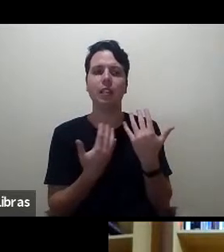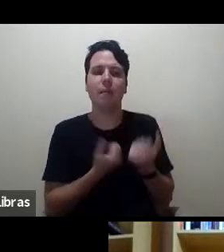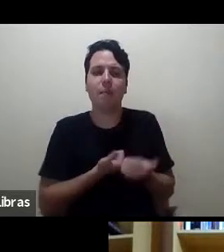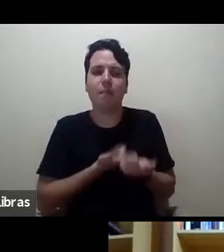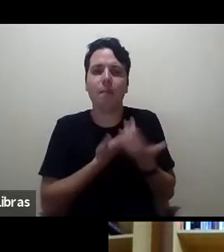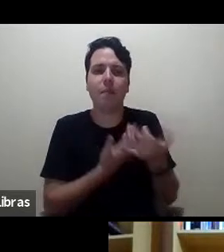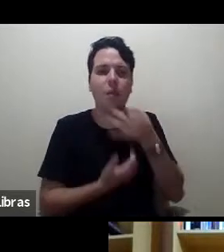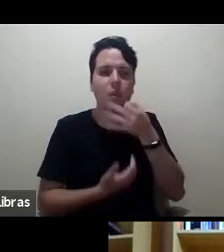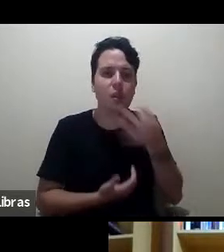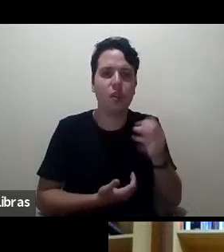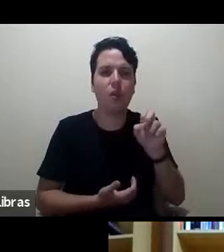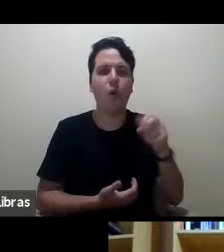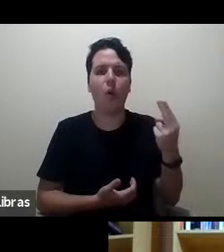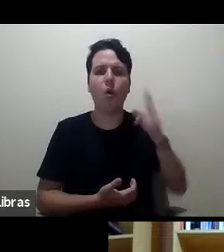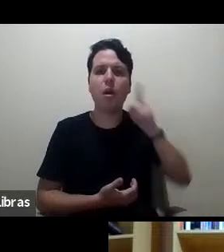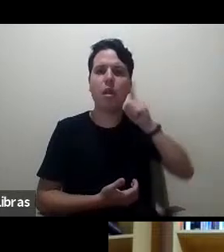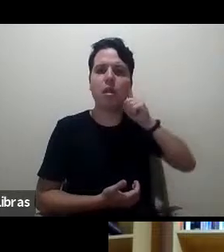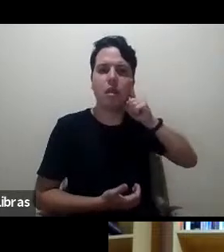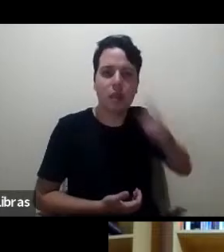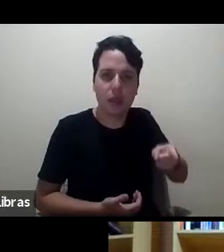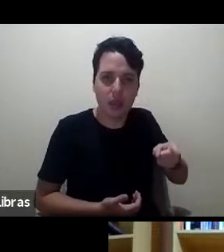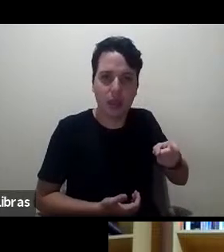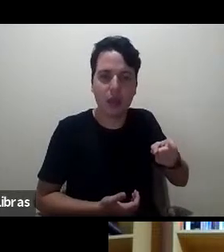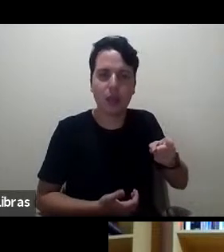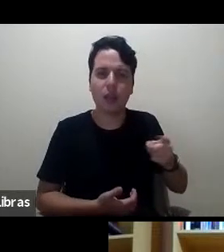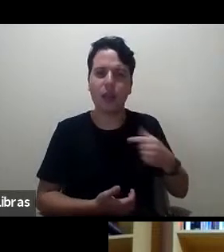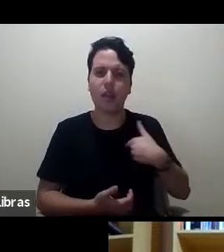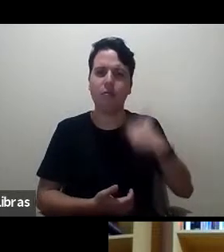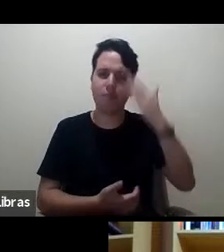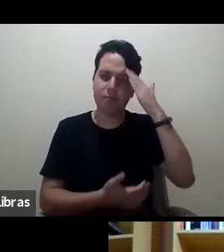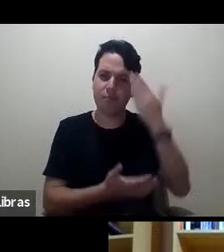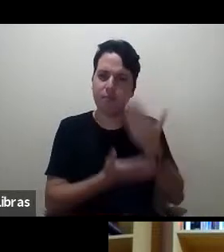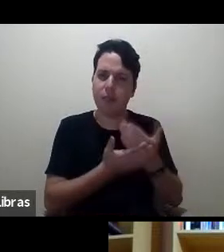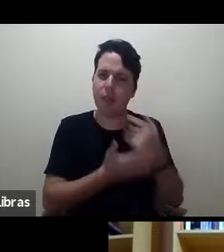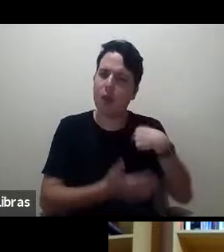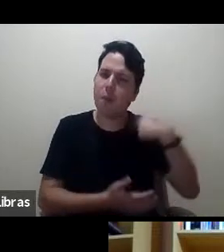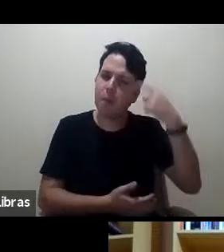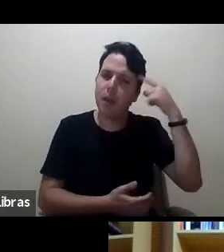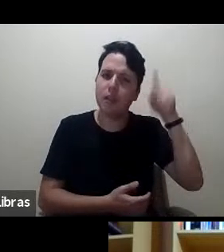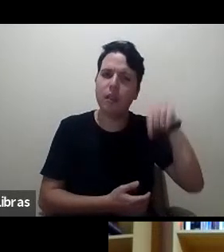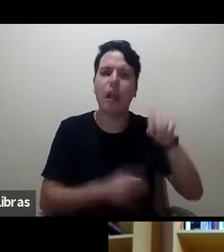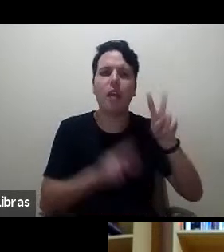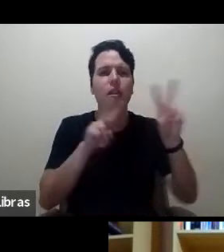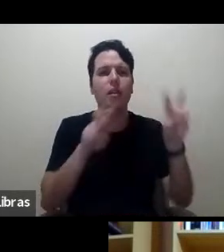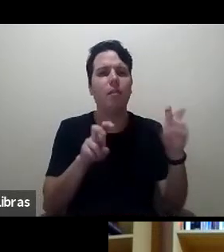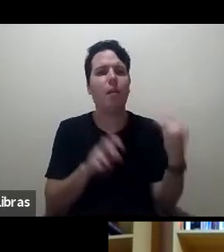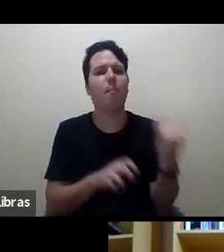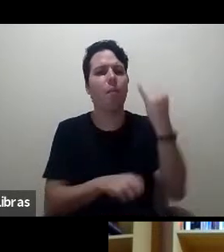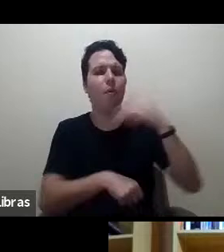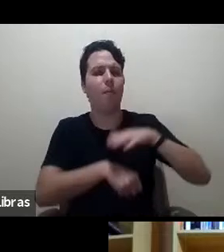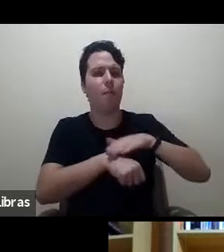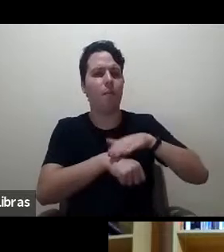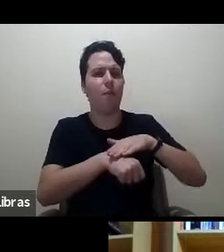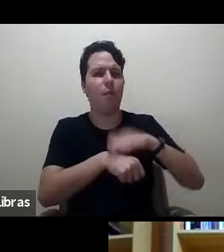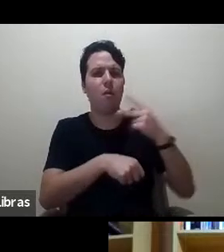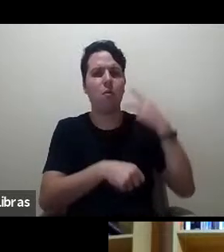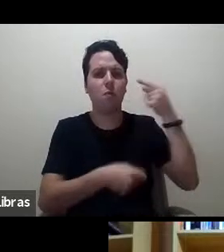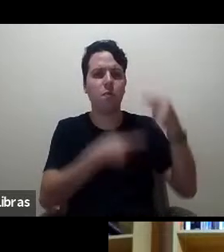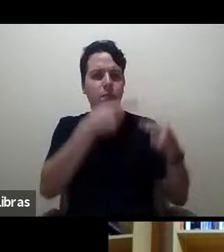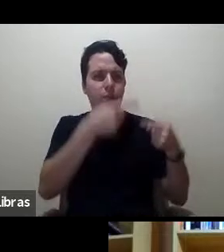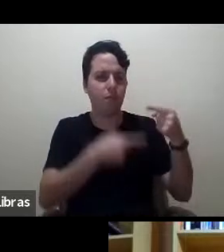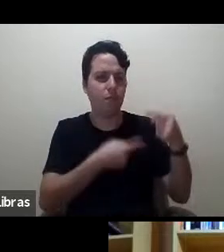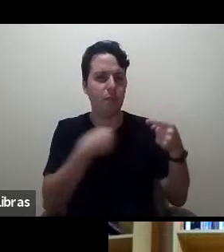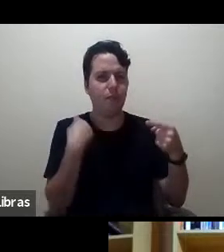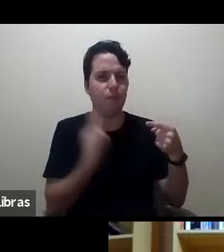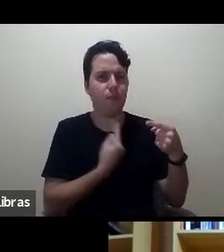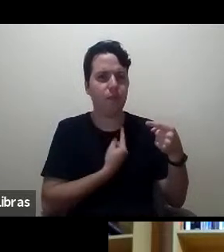autoritarismo acho que eu pensei que era um tema importante nesse momento político de nos